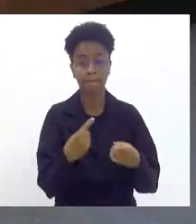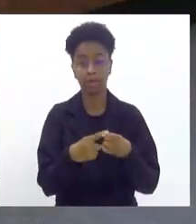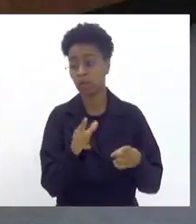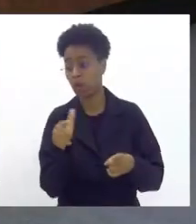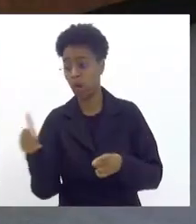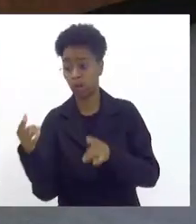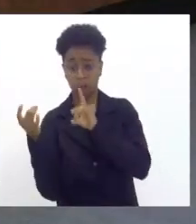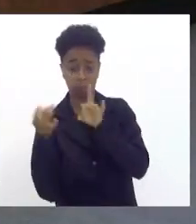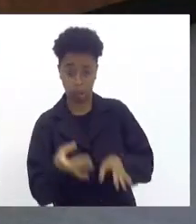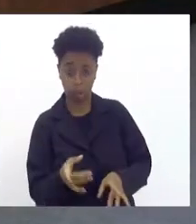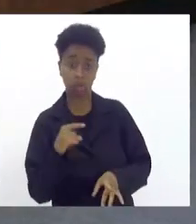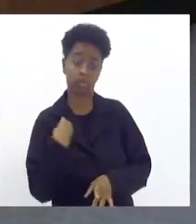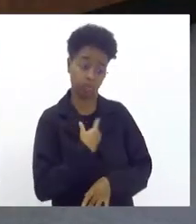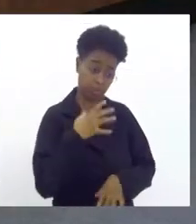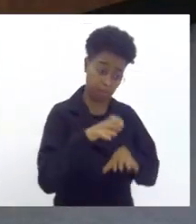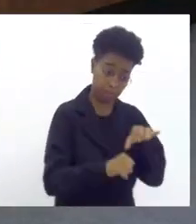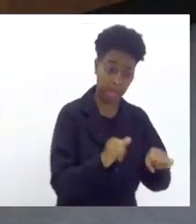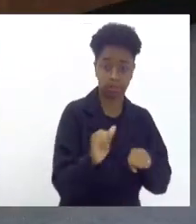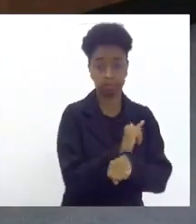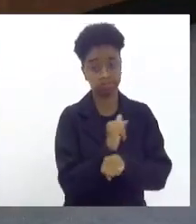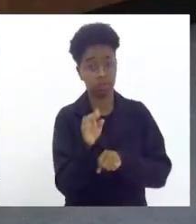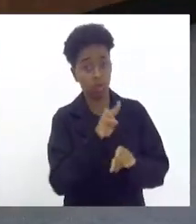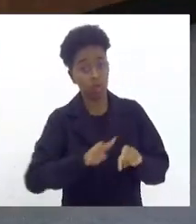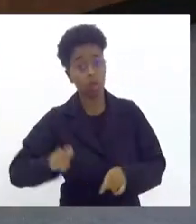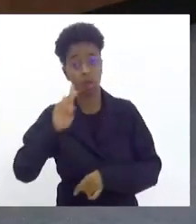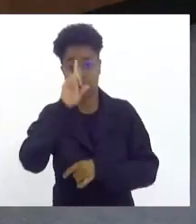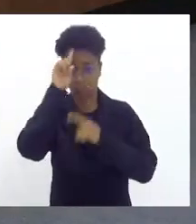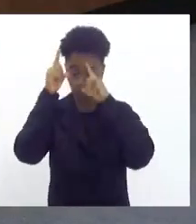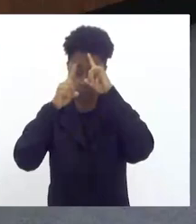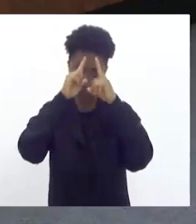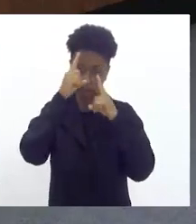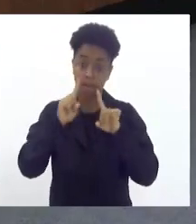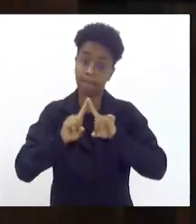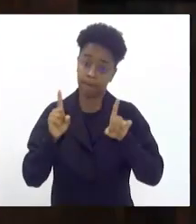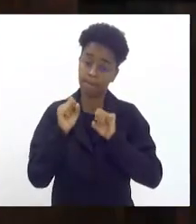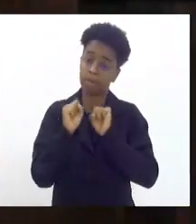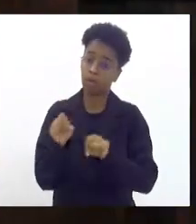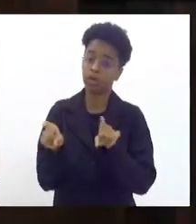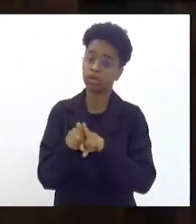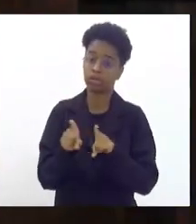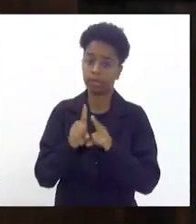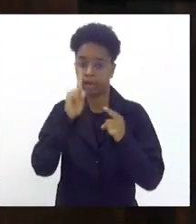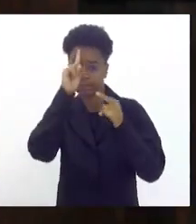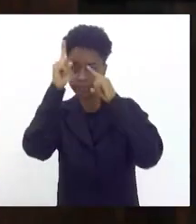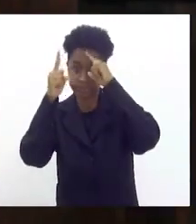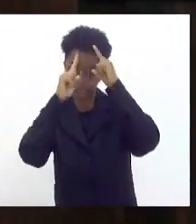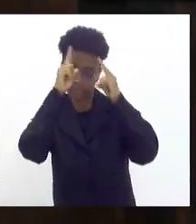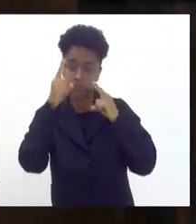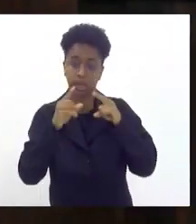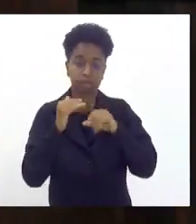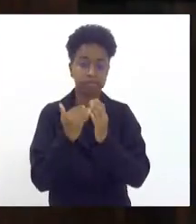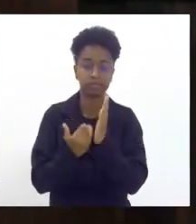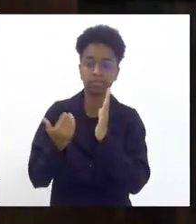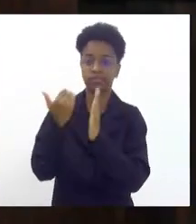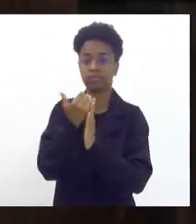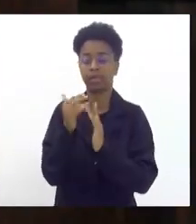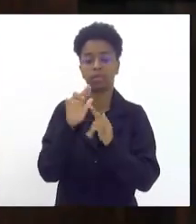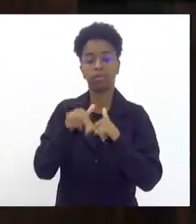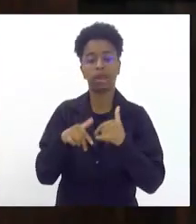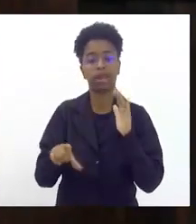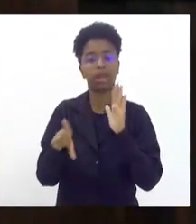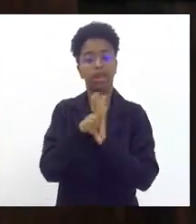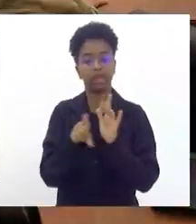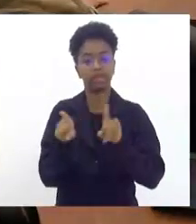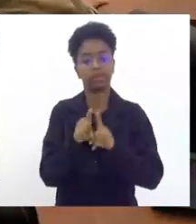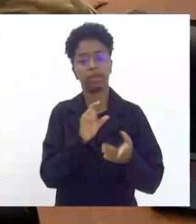luxo para a gente e a gente usa de criatividade. Mas a gente pode usar também dessa criatividade maior através de leis